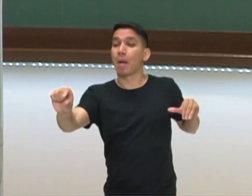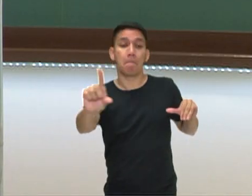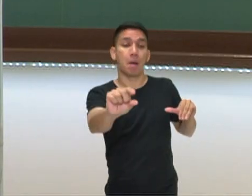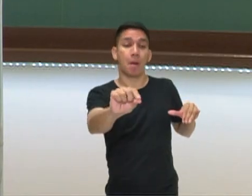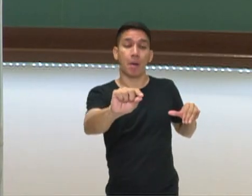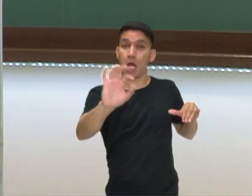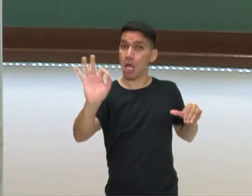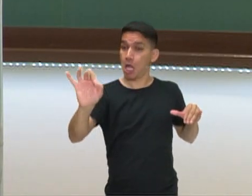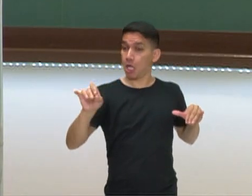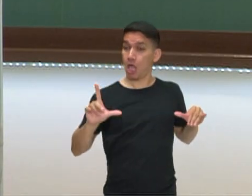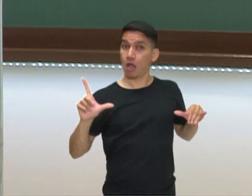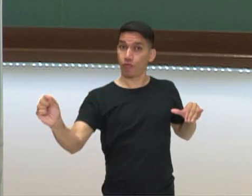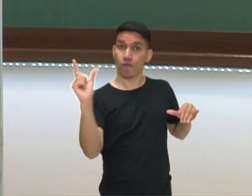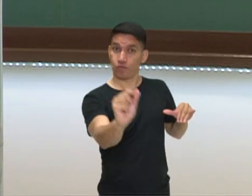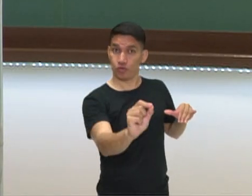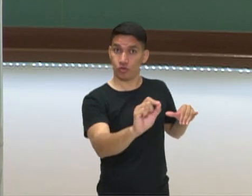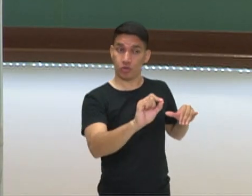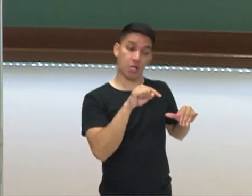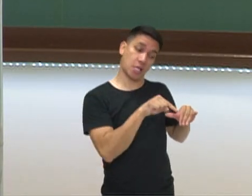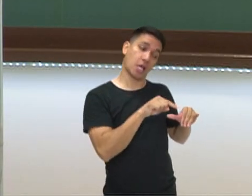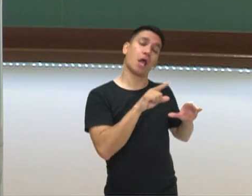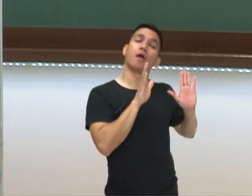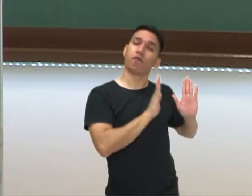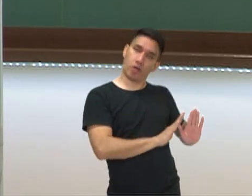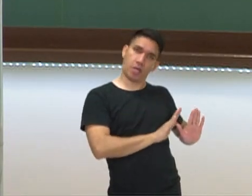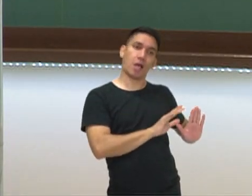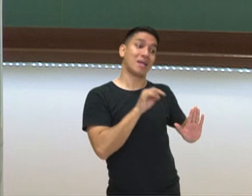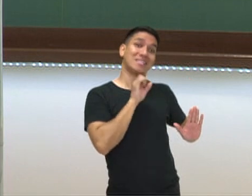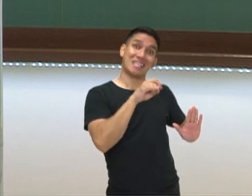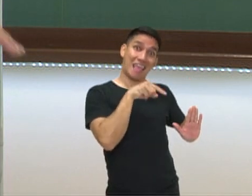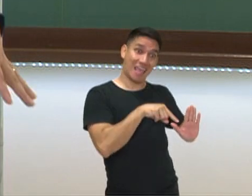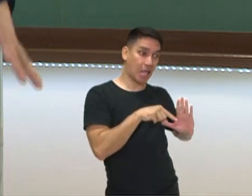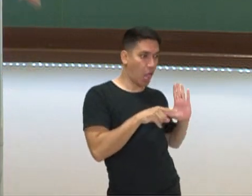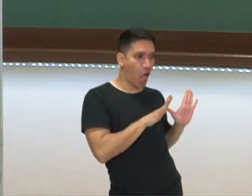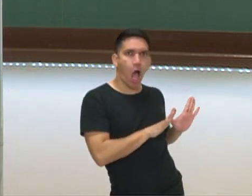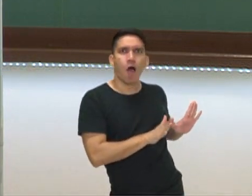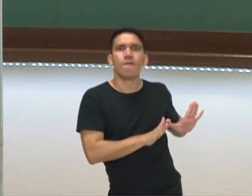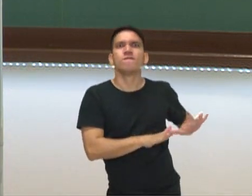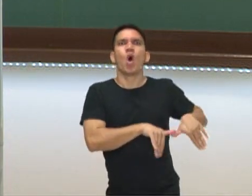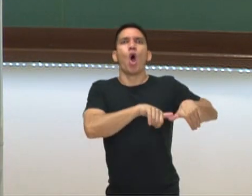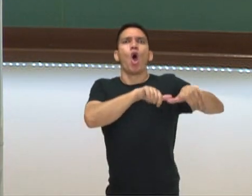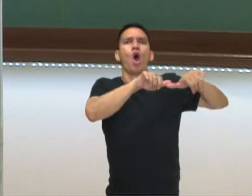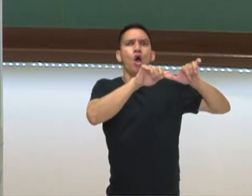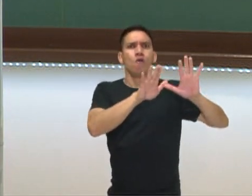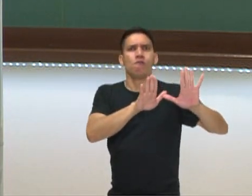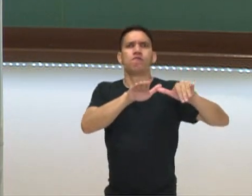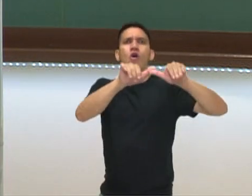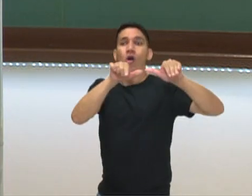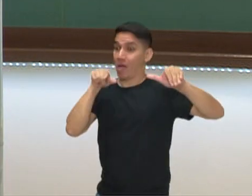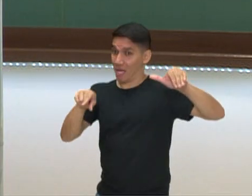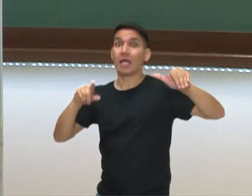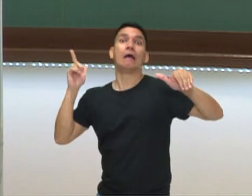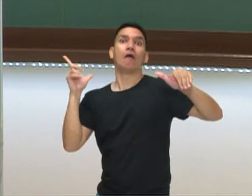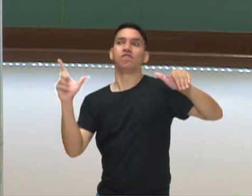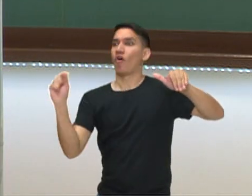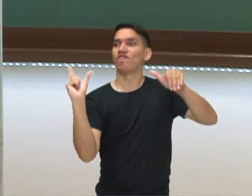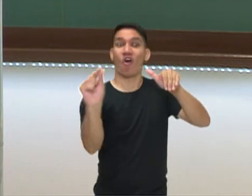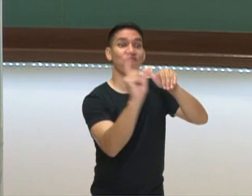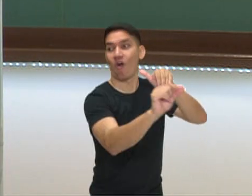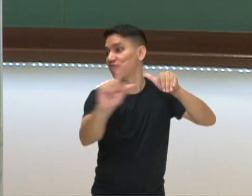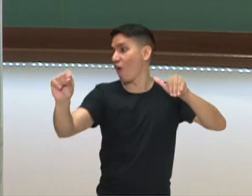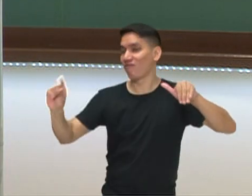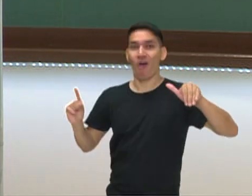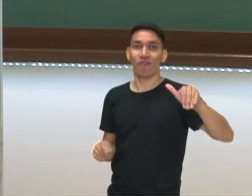sair do círculo se o gavião não sair. Mas quando o gavião sai, os pássaros fogem,